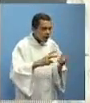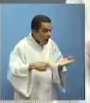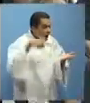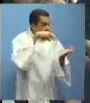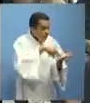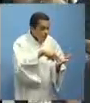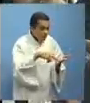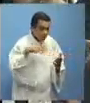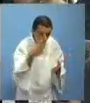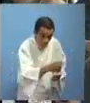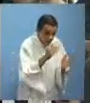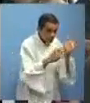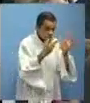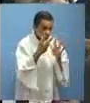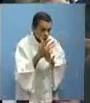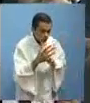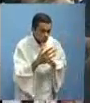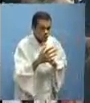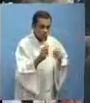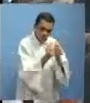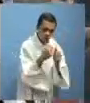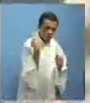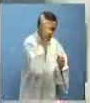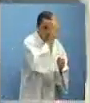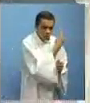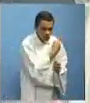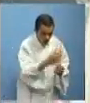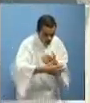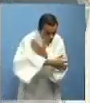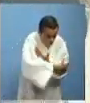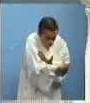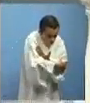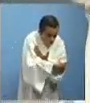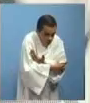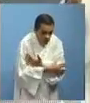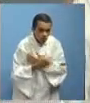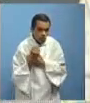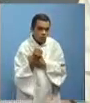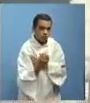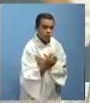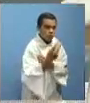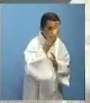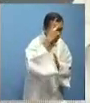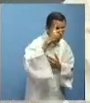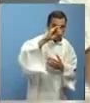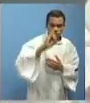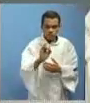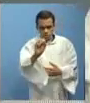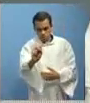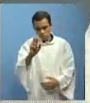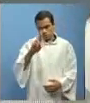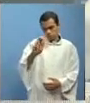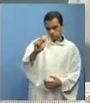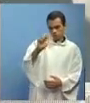e a sua mãe e volta para a terra de Israel, ele levantou-se, é imediato, com o menino e a mãe